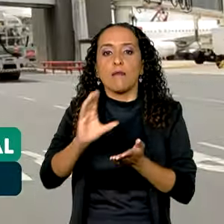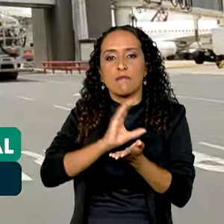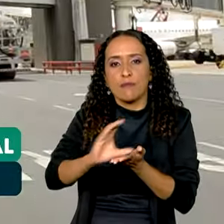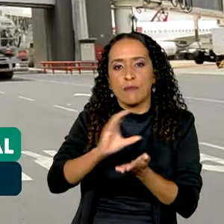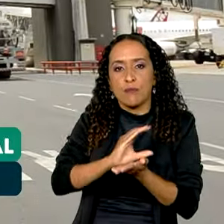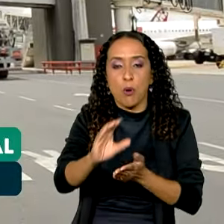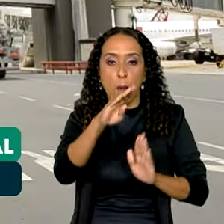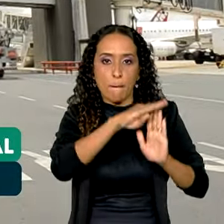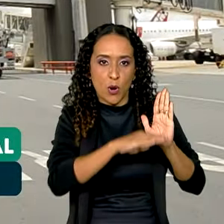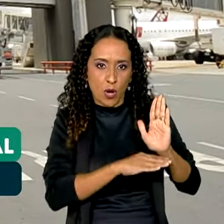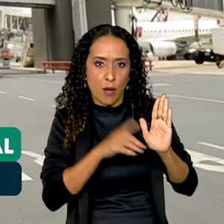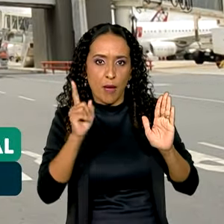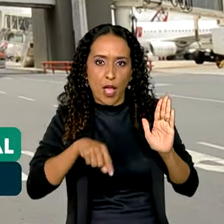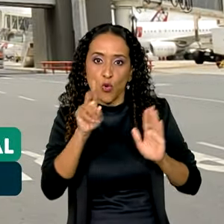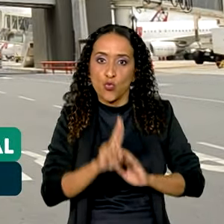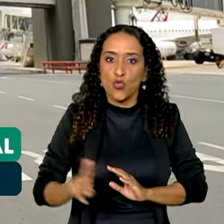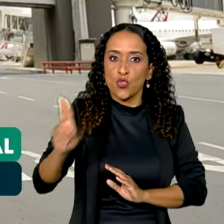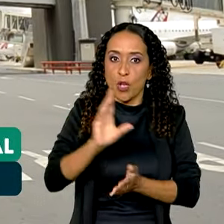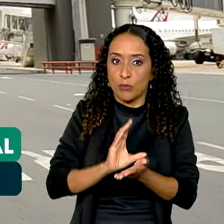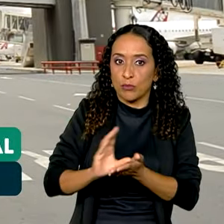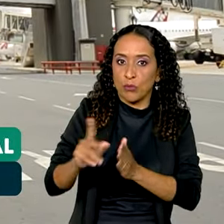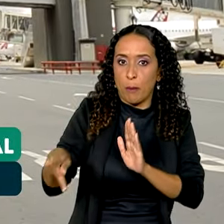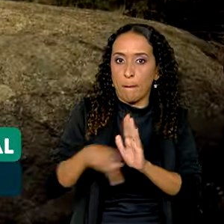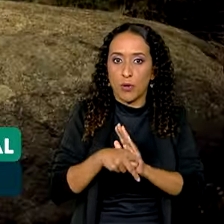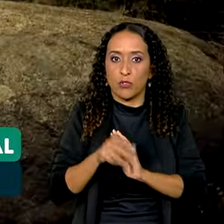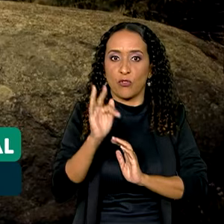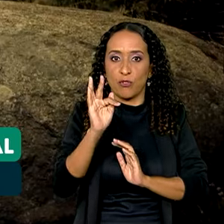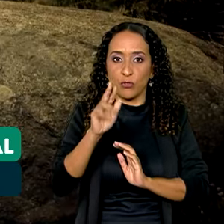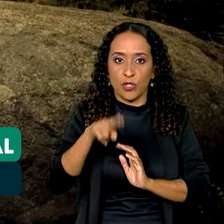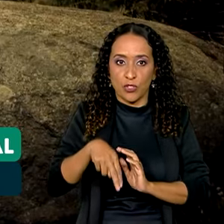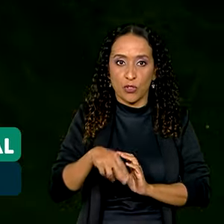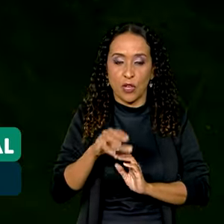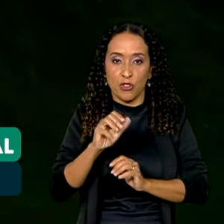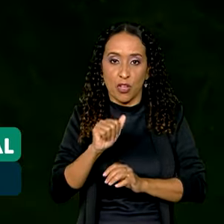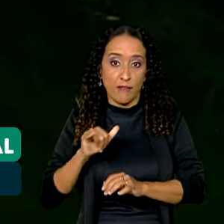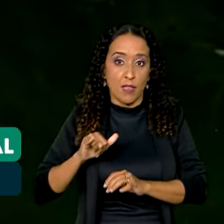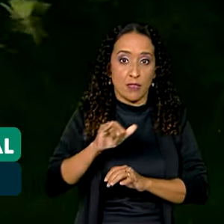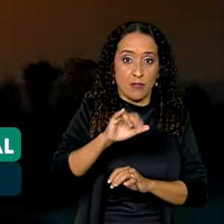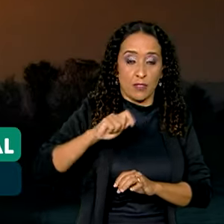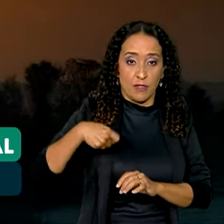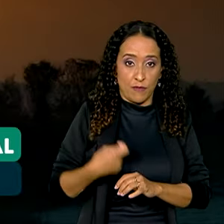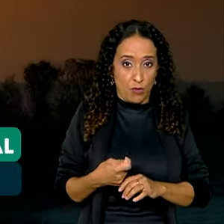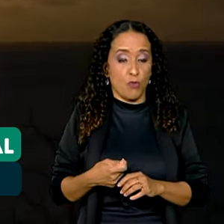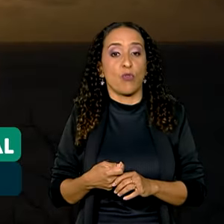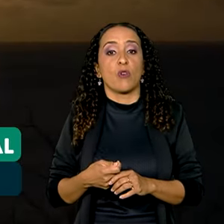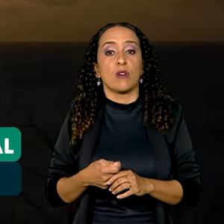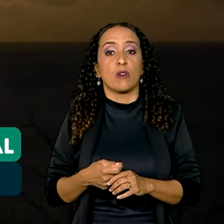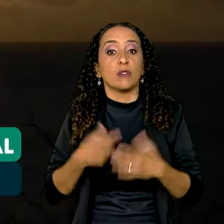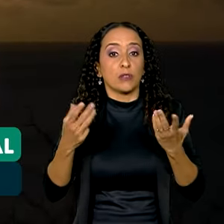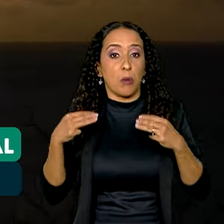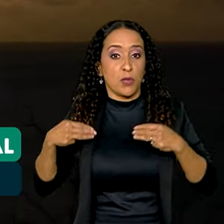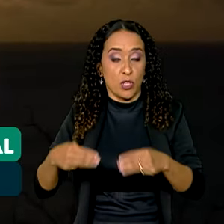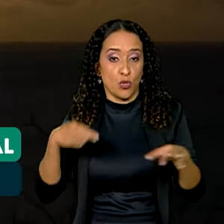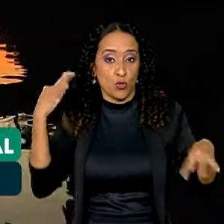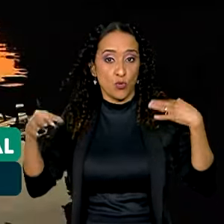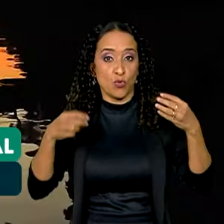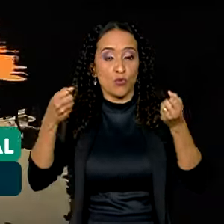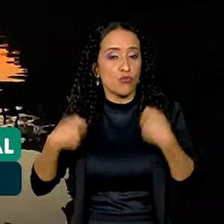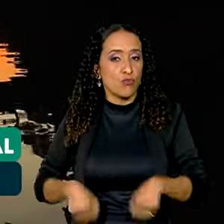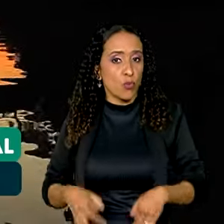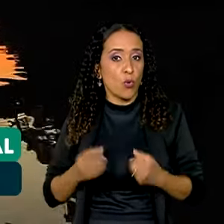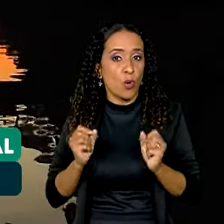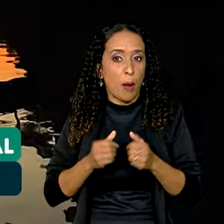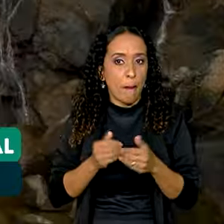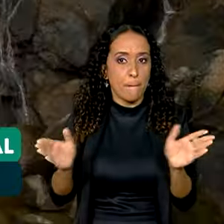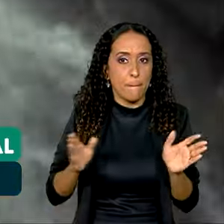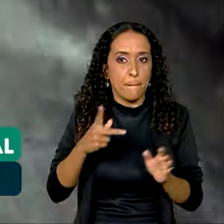Para financiar o programa serão utilizados recursos do Fundo Nacional de Aviação Civil. Segundo o Ministério do Turismo, o lançamento